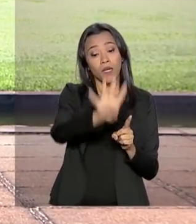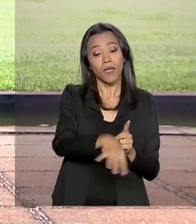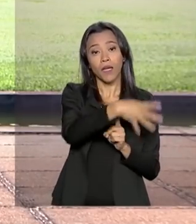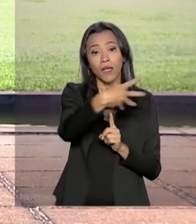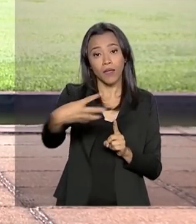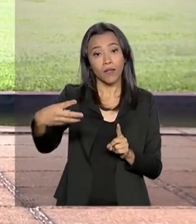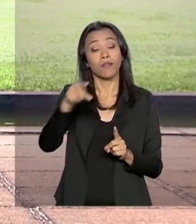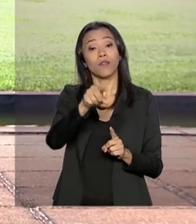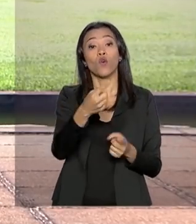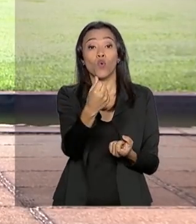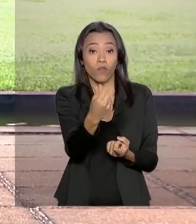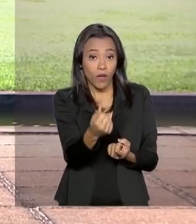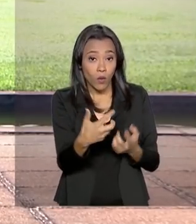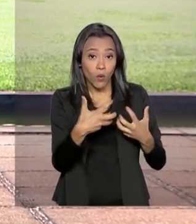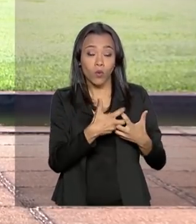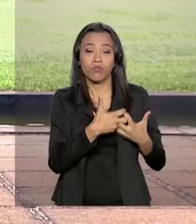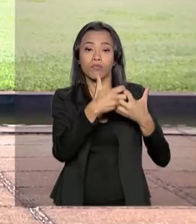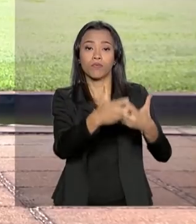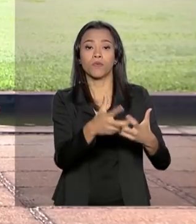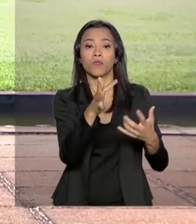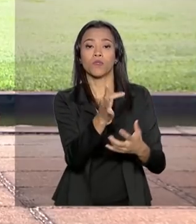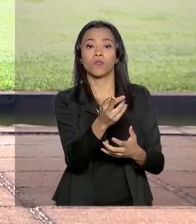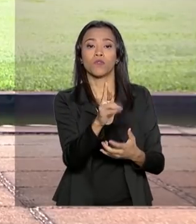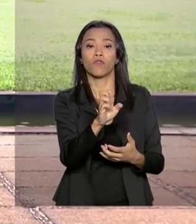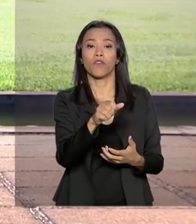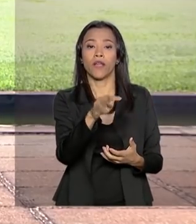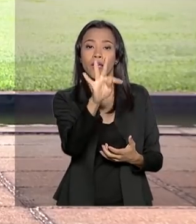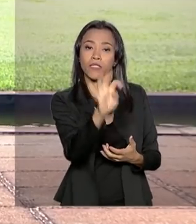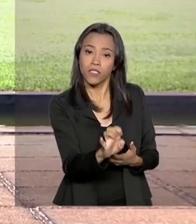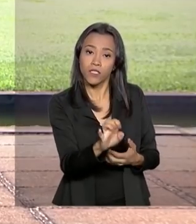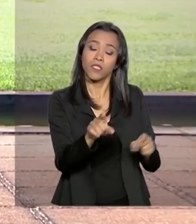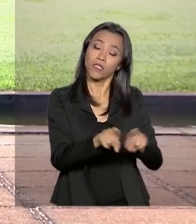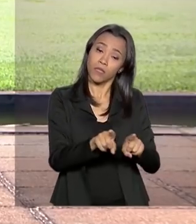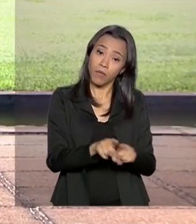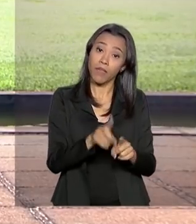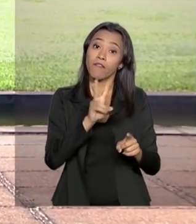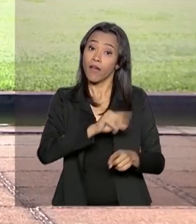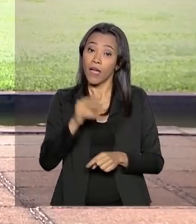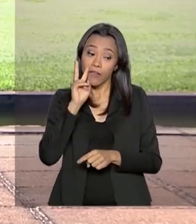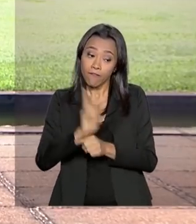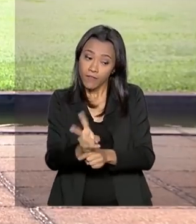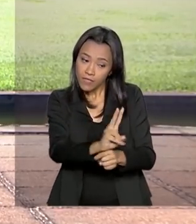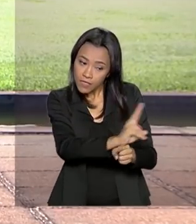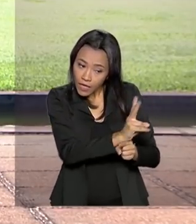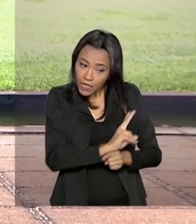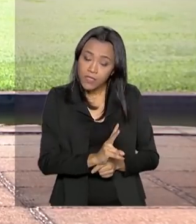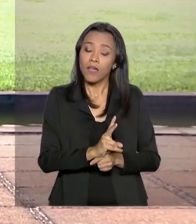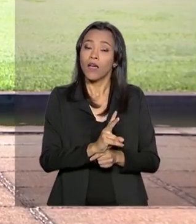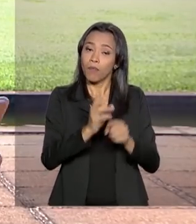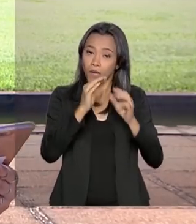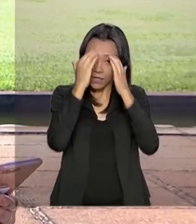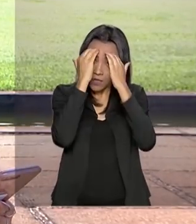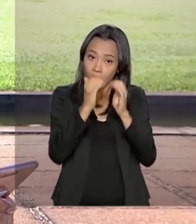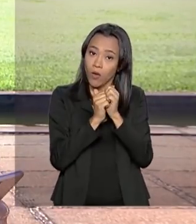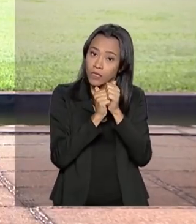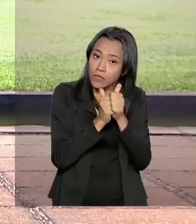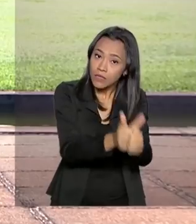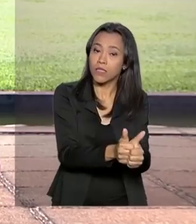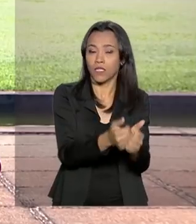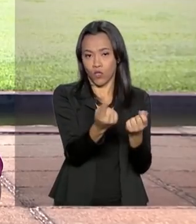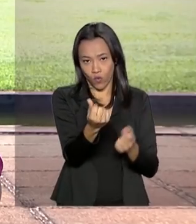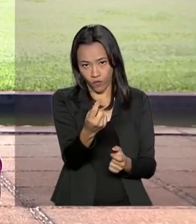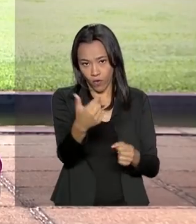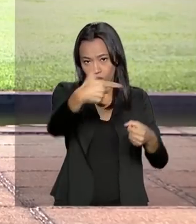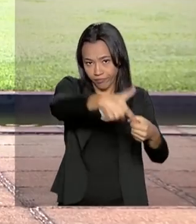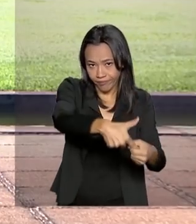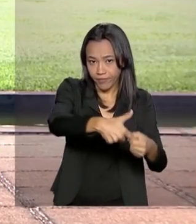repassar o preço do diesel e que vai fiscalizar o cumprimento do preço mínimo da tabela. Após a reunião, alguns